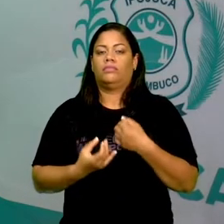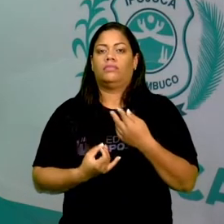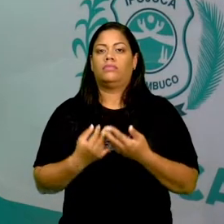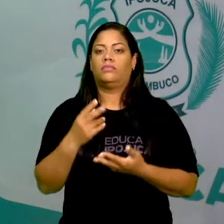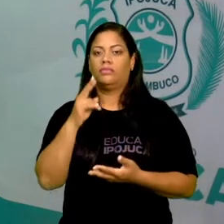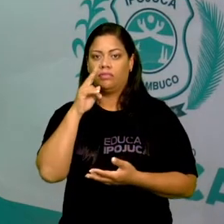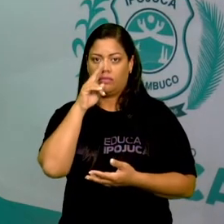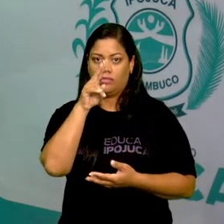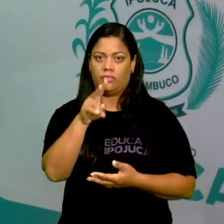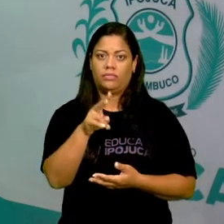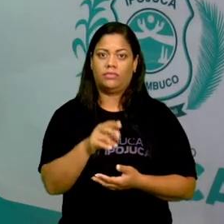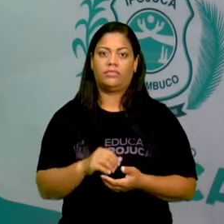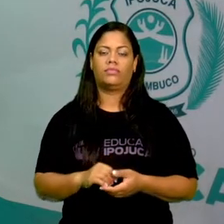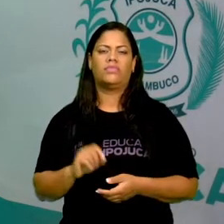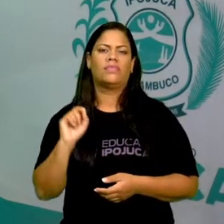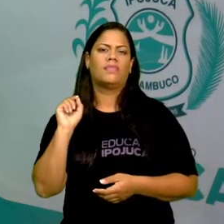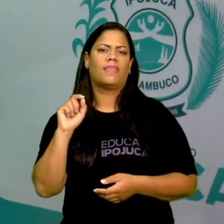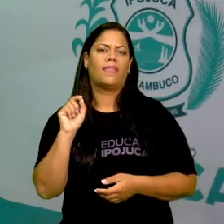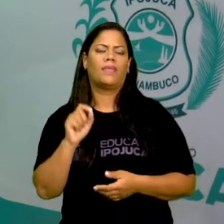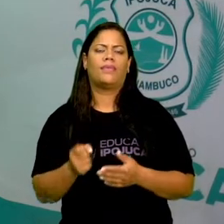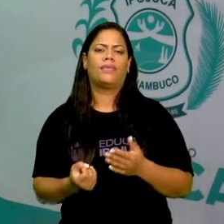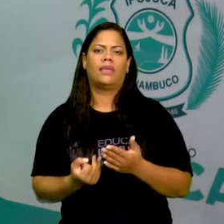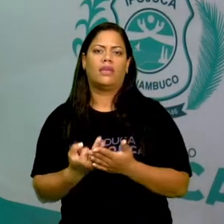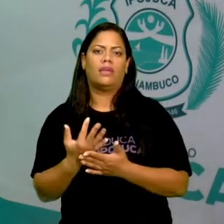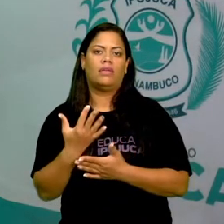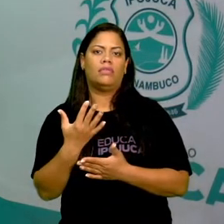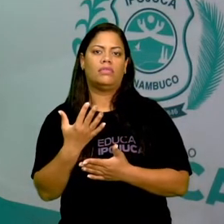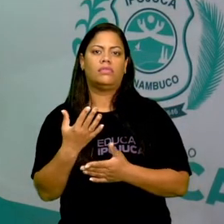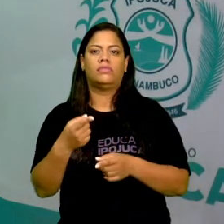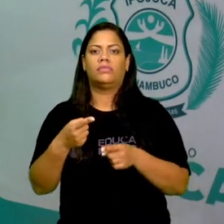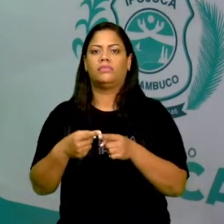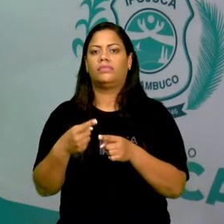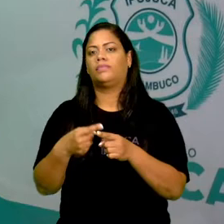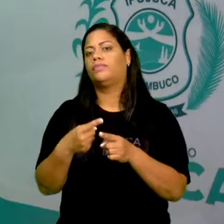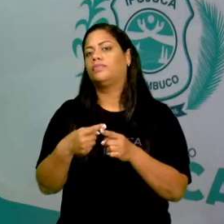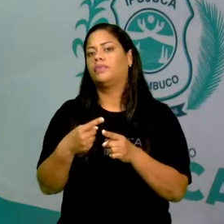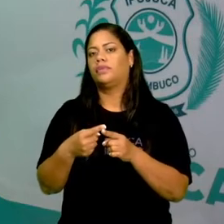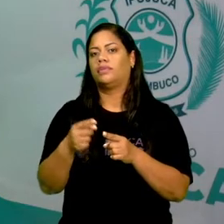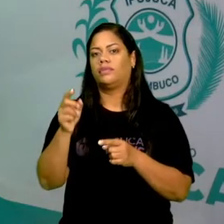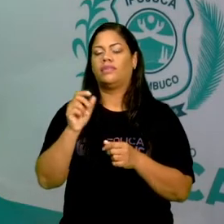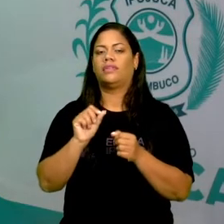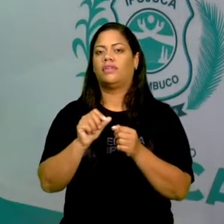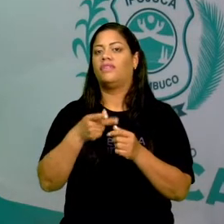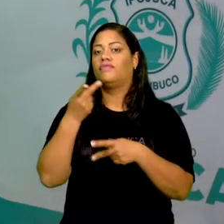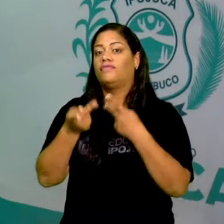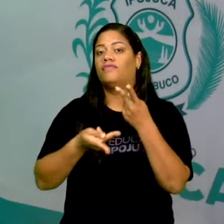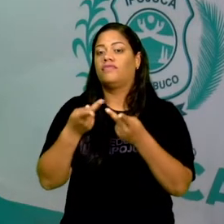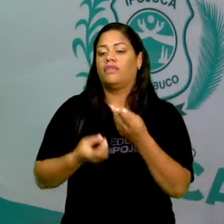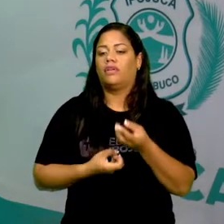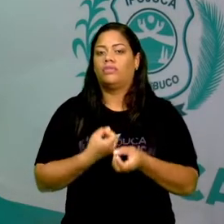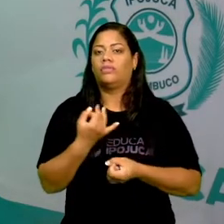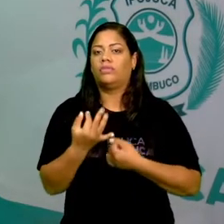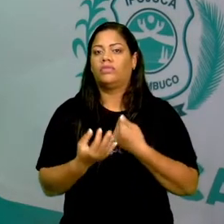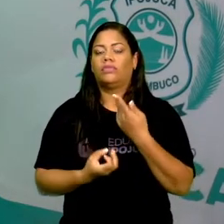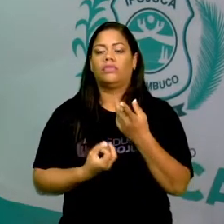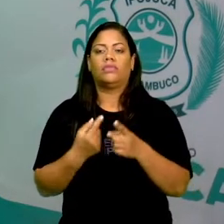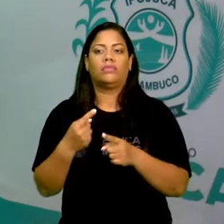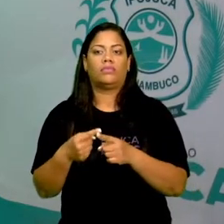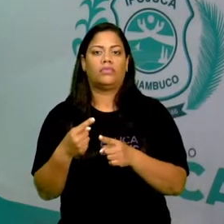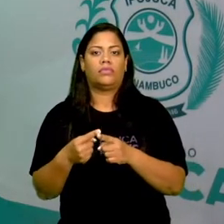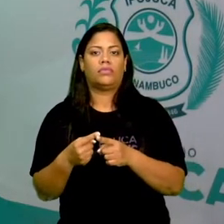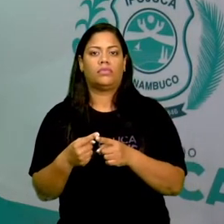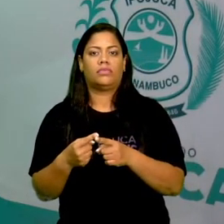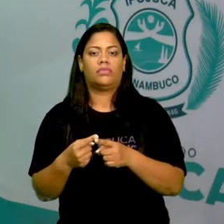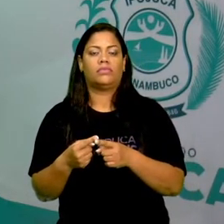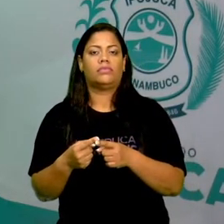mais intensidade. E o que acontece? Por que ele é pronunciado com mais intensidade? Porque ele está